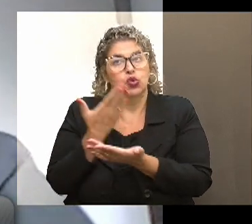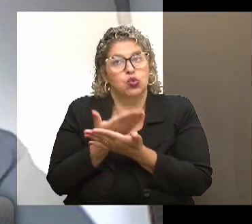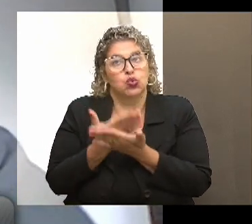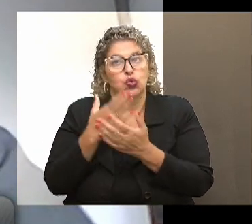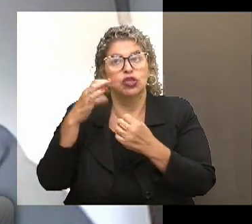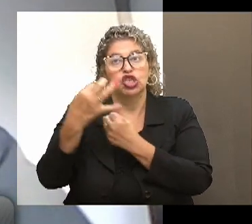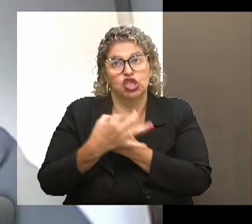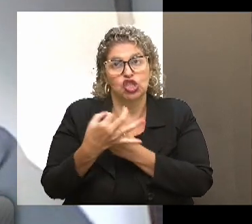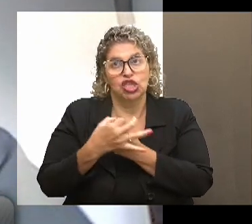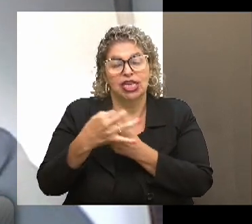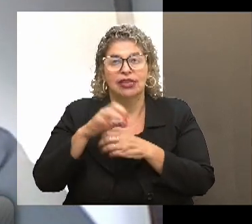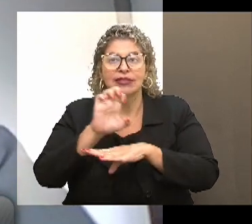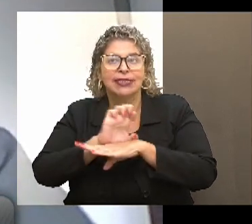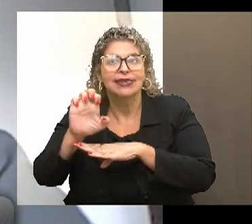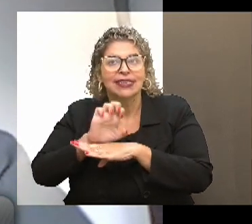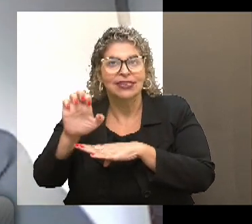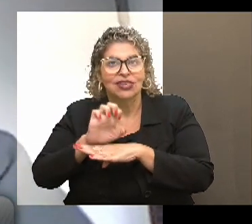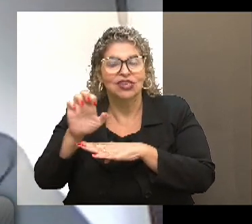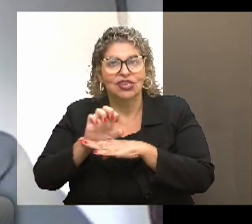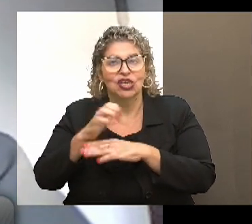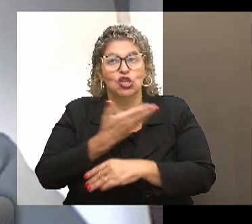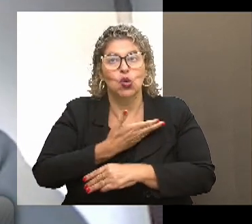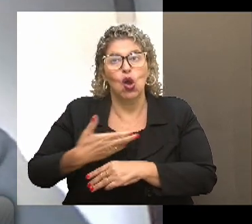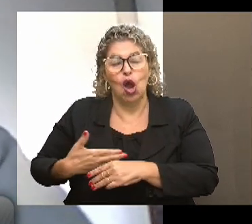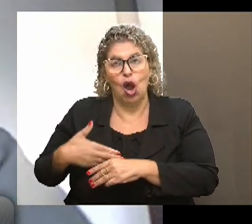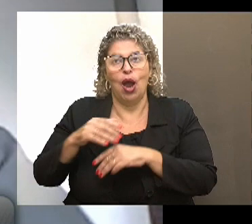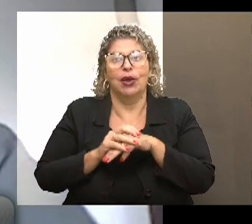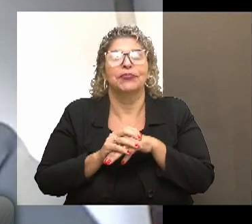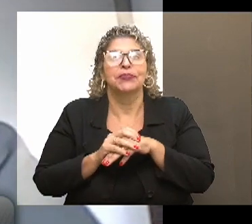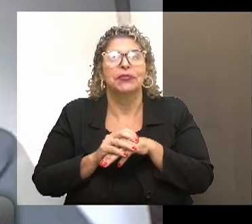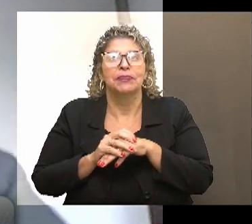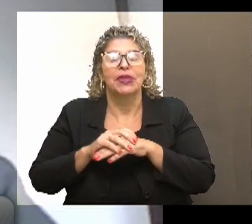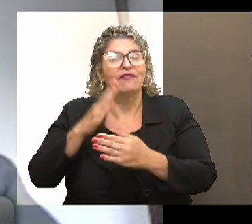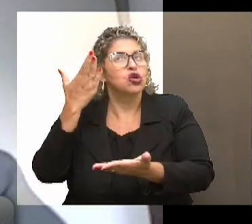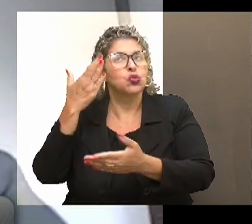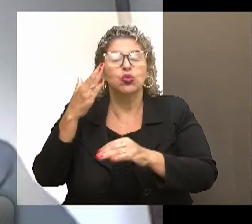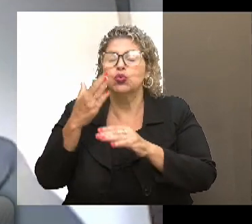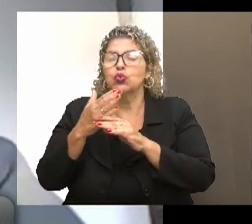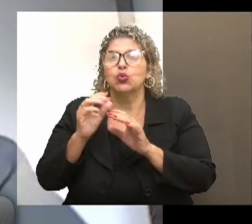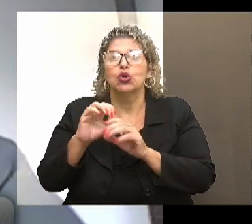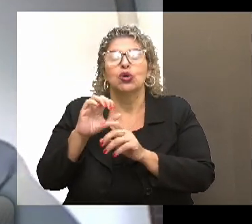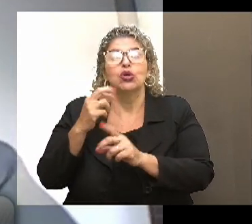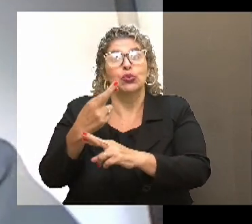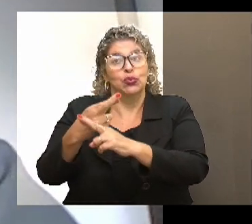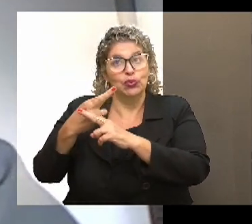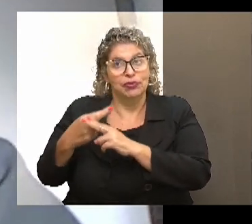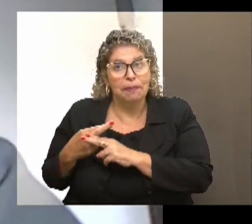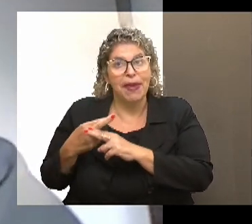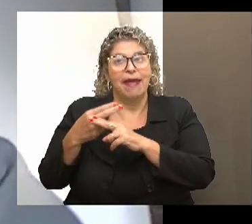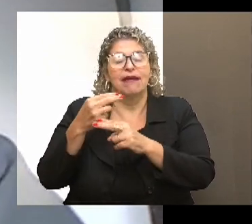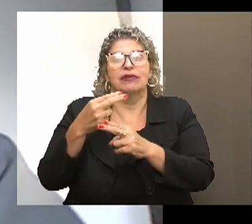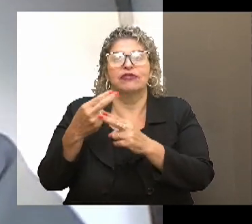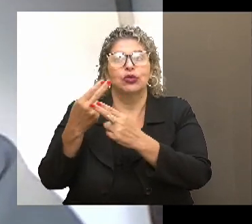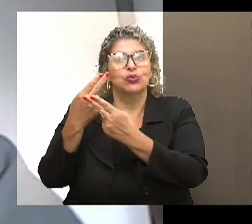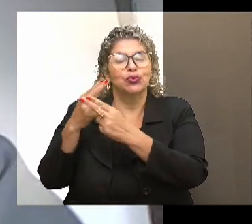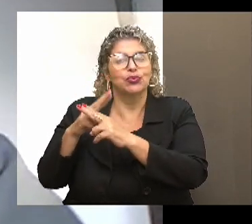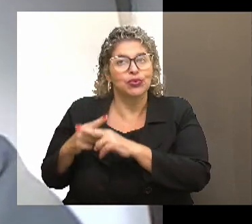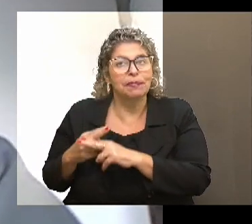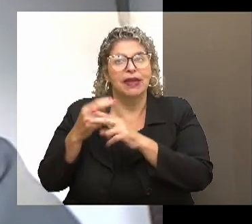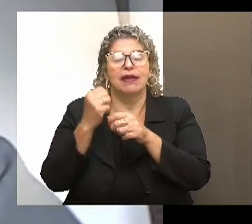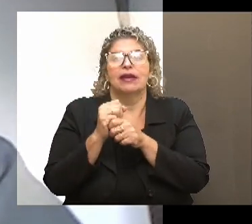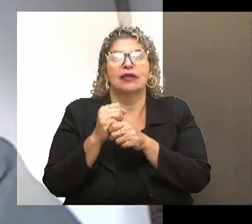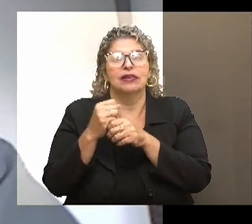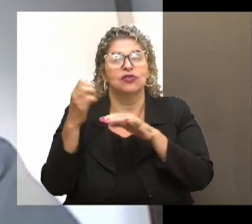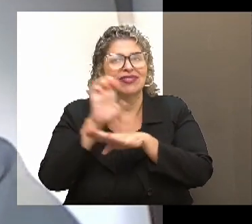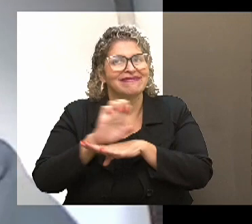naquela época estagiava no órgão público e ambos, estágio e faculdade, ficaram suspensos. Então, eu tinha muito tempo livre nas minhas mãos. E aí, eu tinha